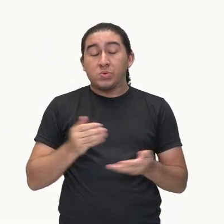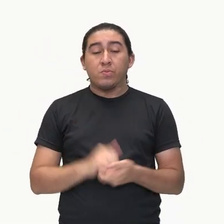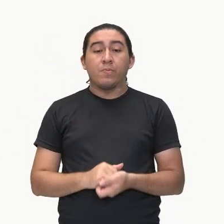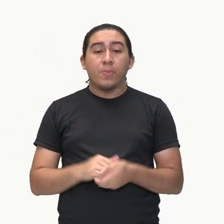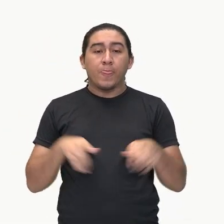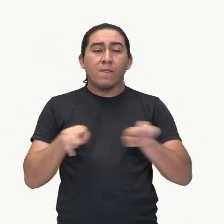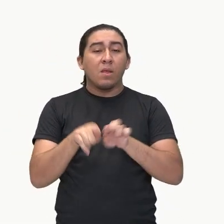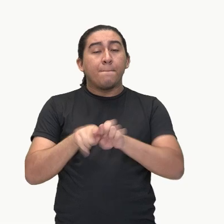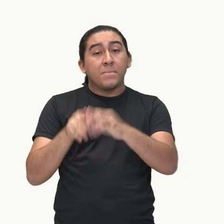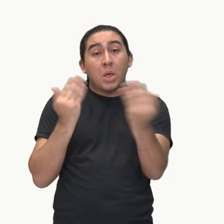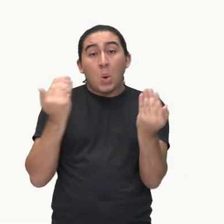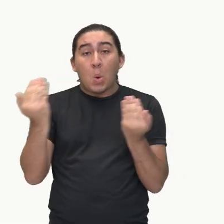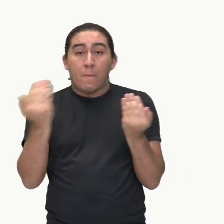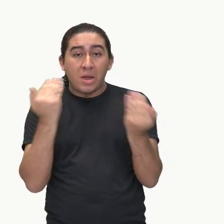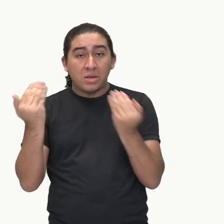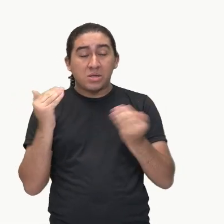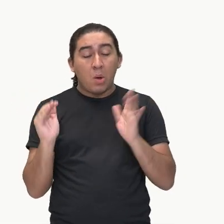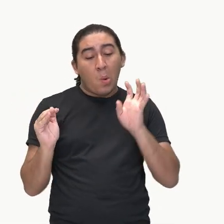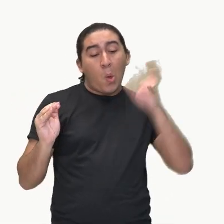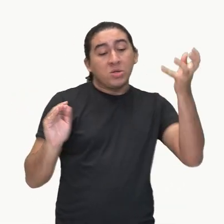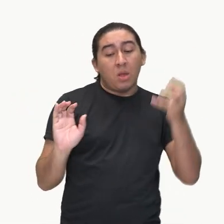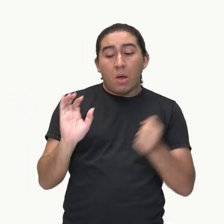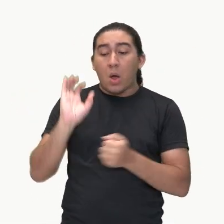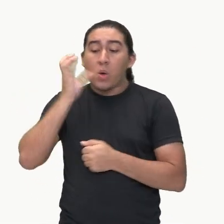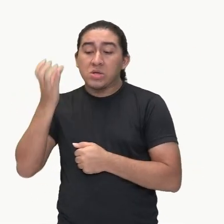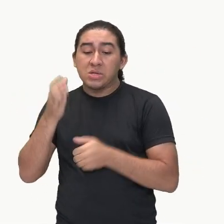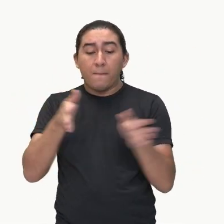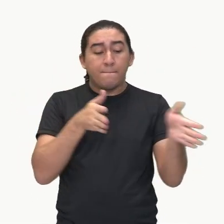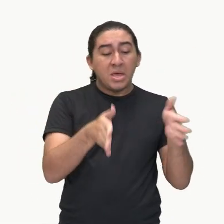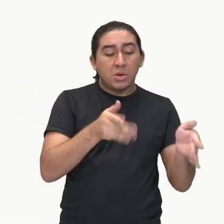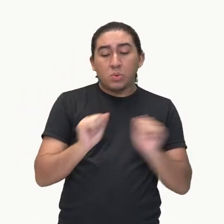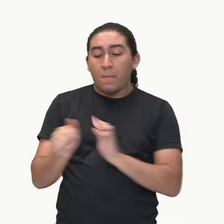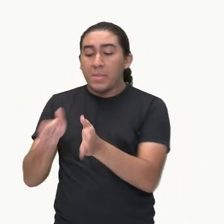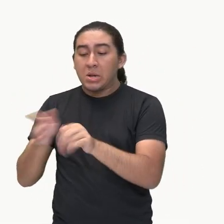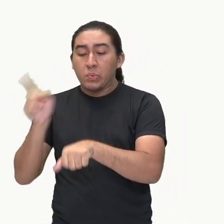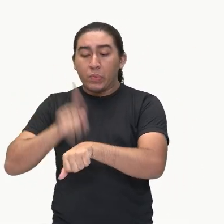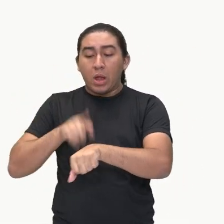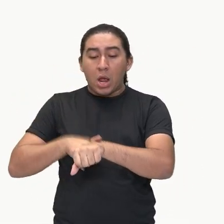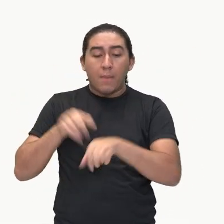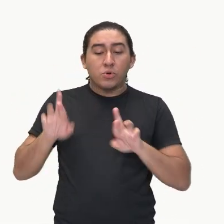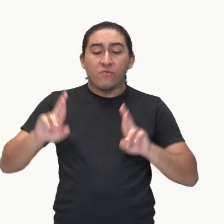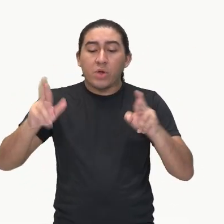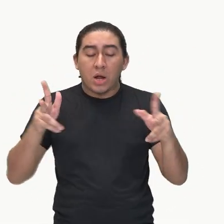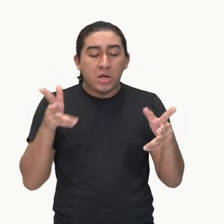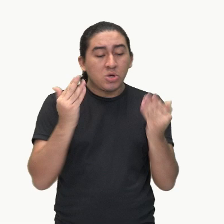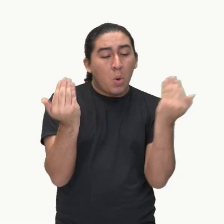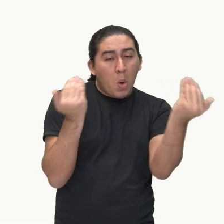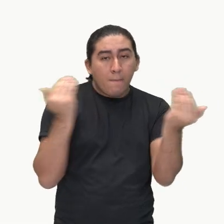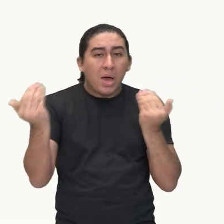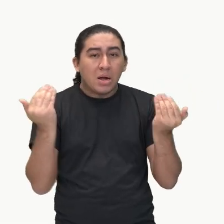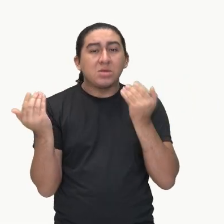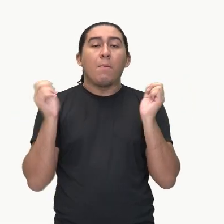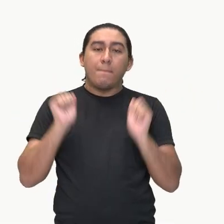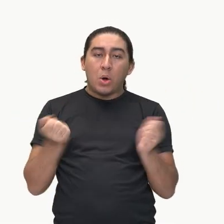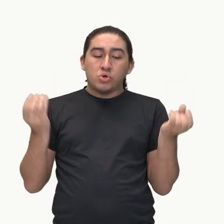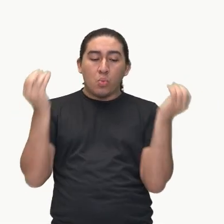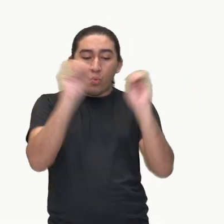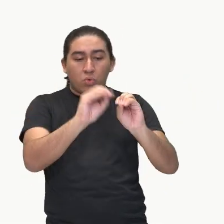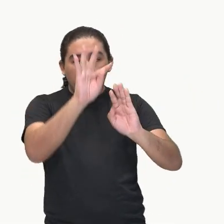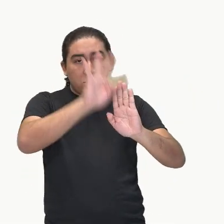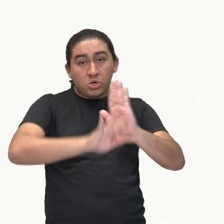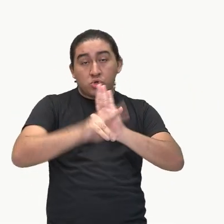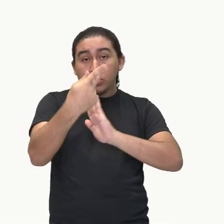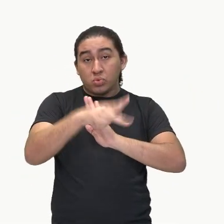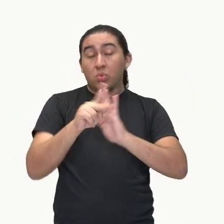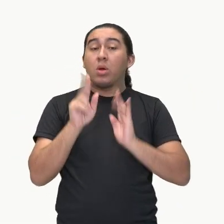comparações entre fatos, situações, épocas ou lugares distintos. Esses são alguns dos argumentos que você pode utilizar